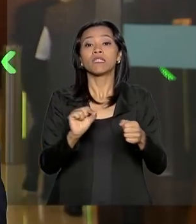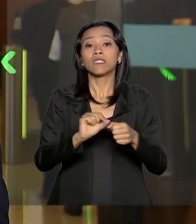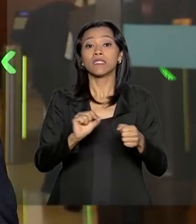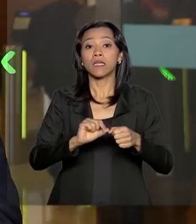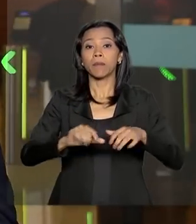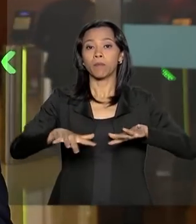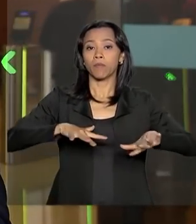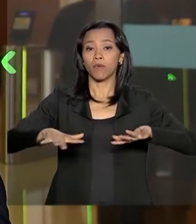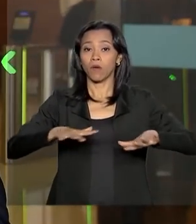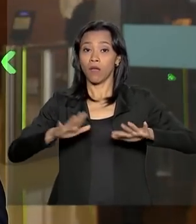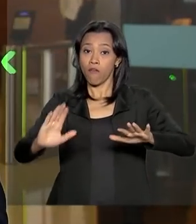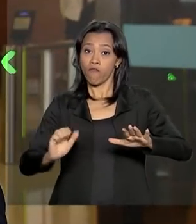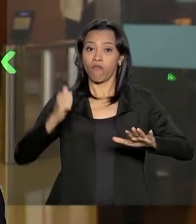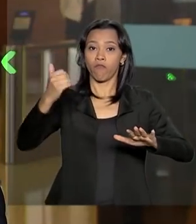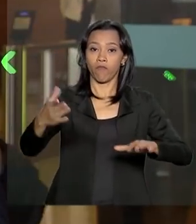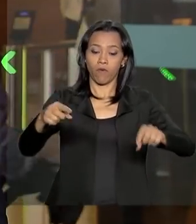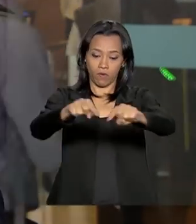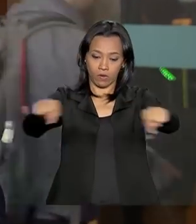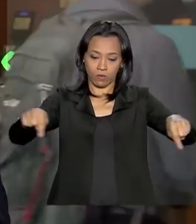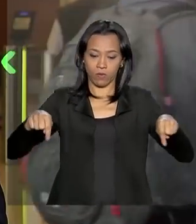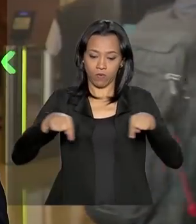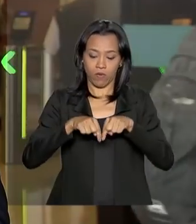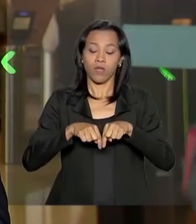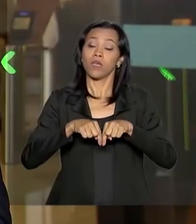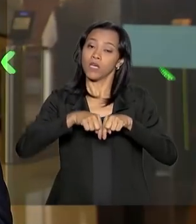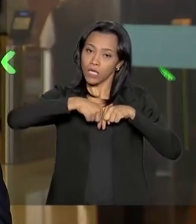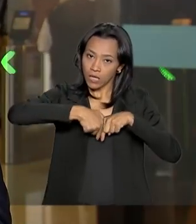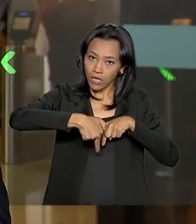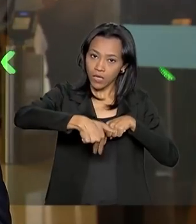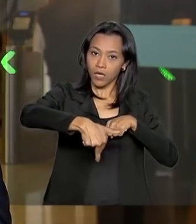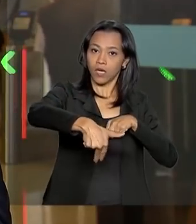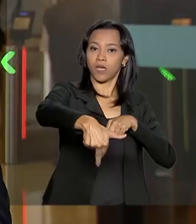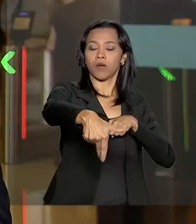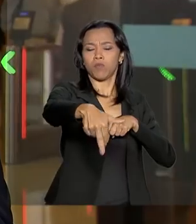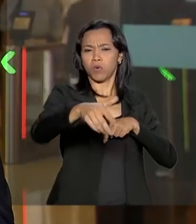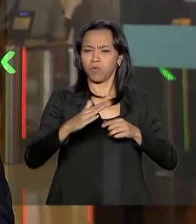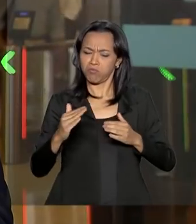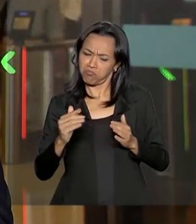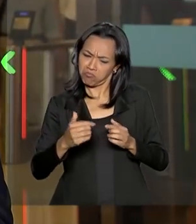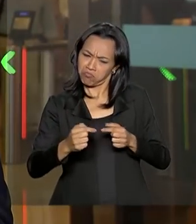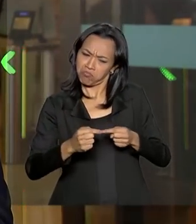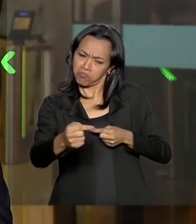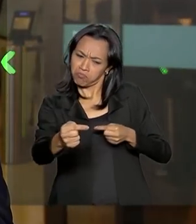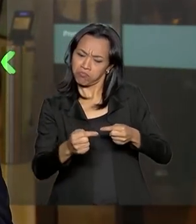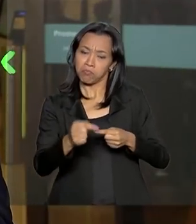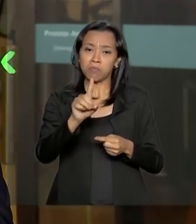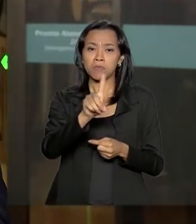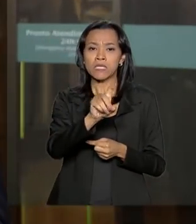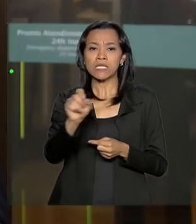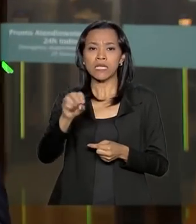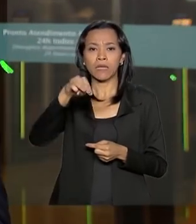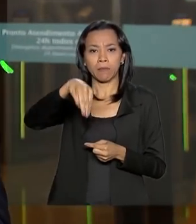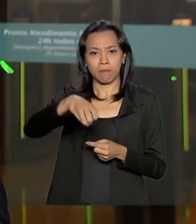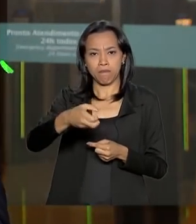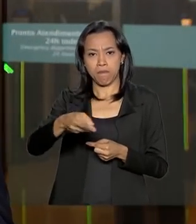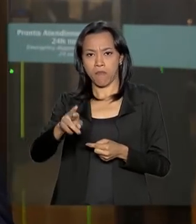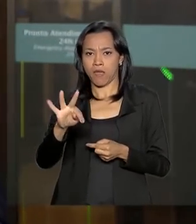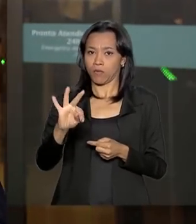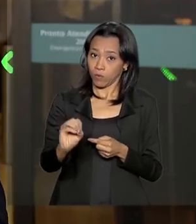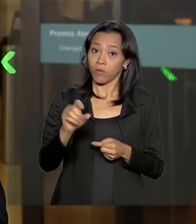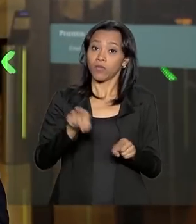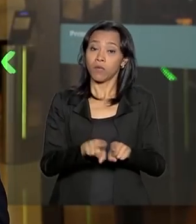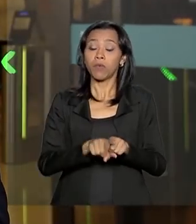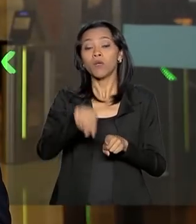e caminhou por cerca de 100 metros nos corredores do hospital. O presidente também utilizou as redes sociais